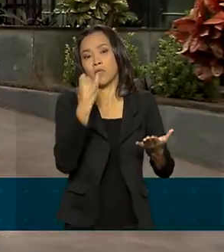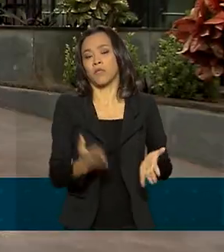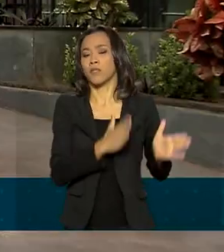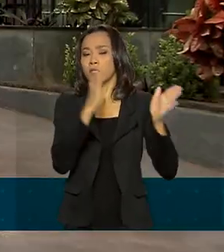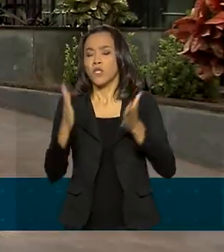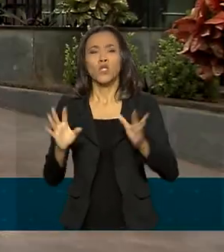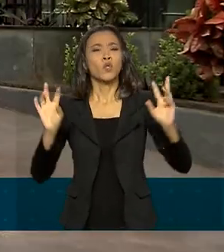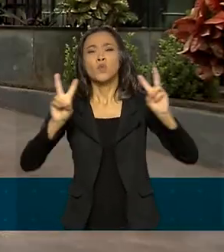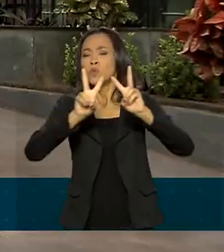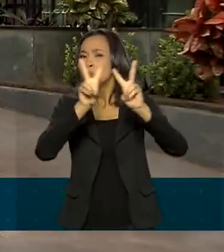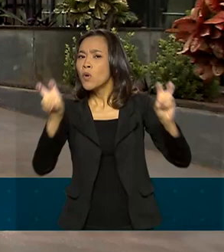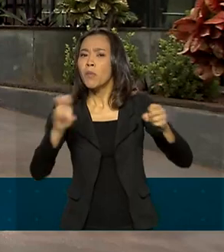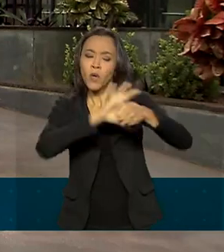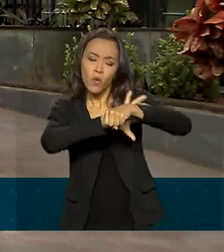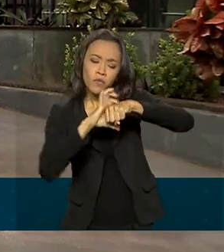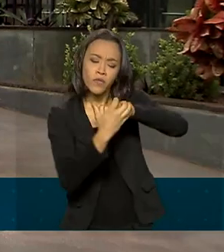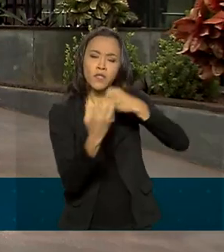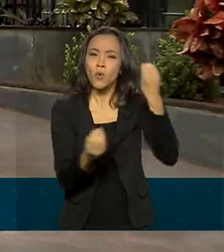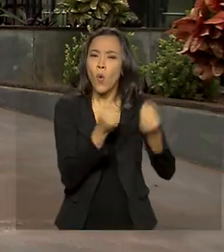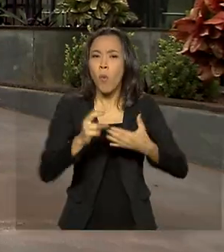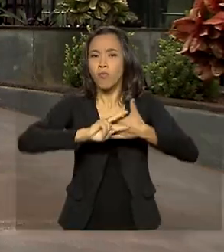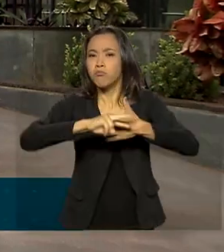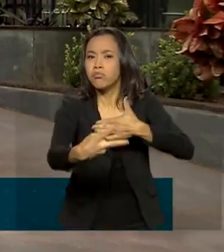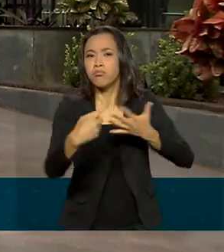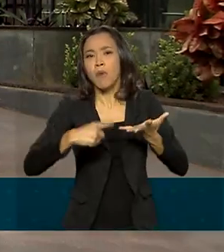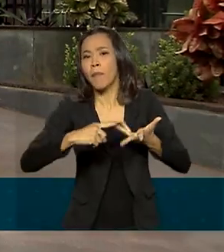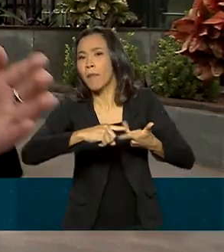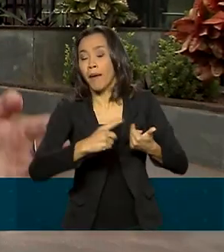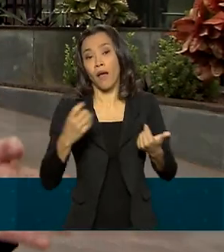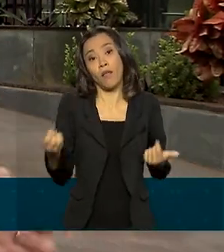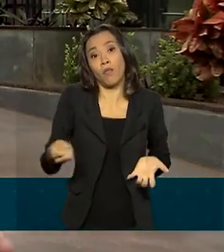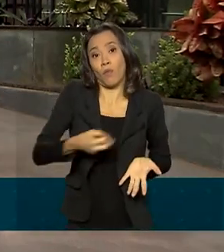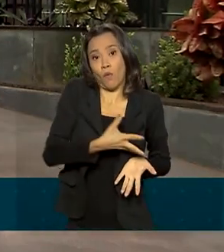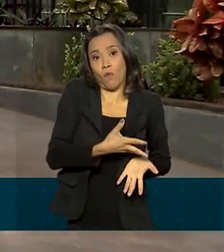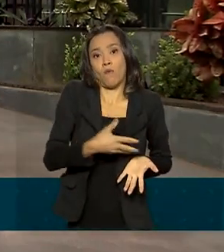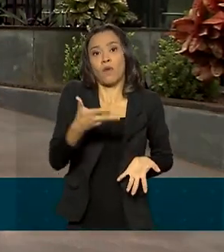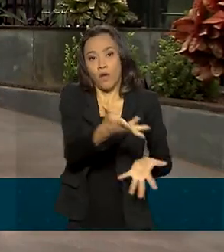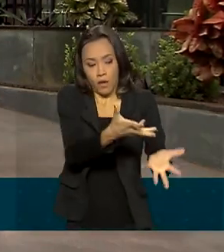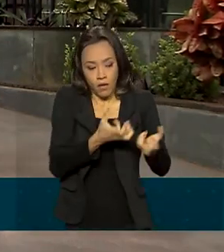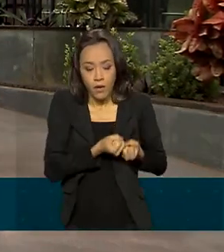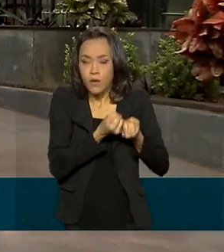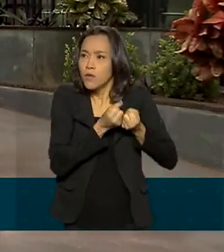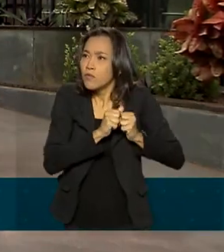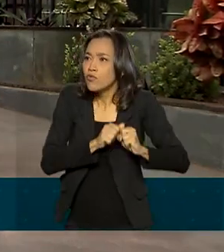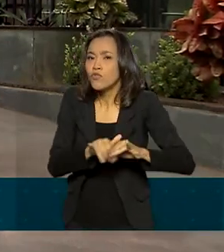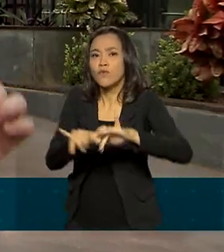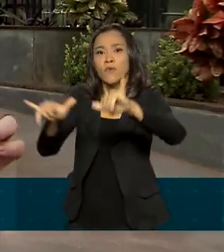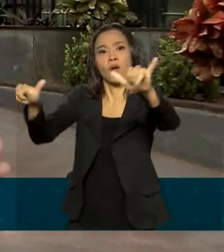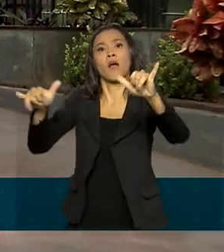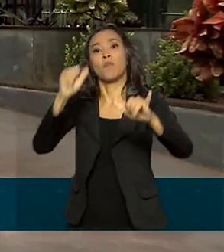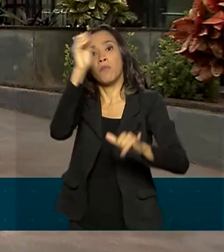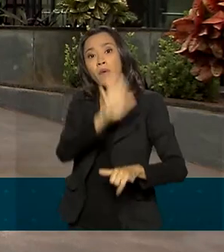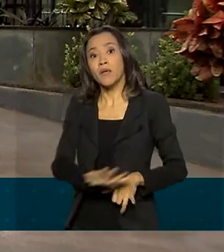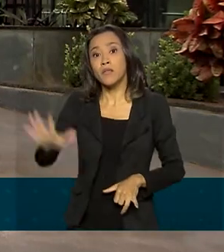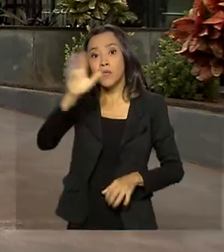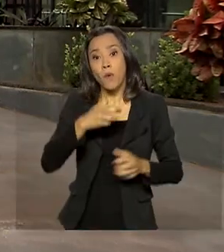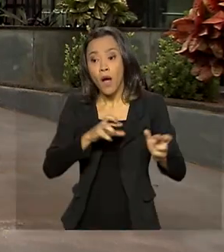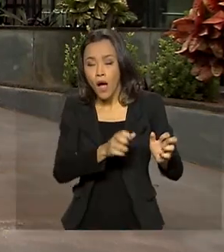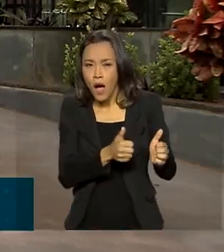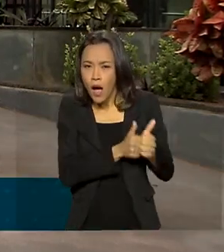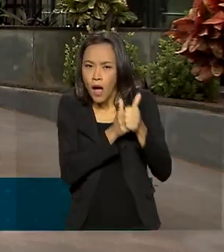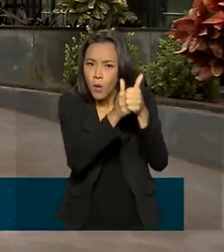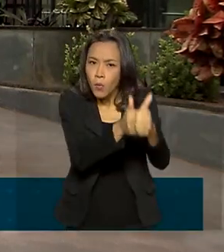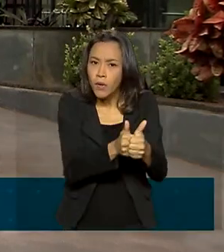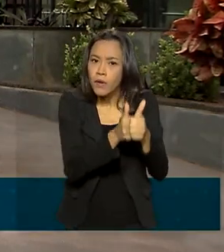novo. Daí, a decisão do Ministério da Saúde em expandir para todo o país o acompanhamento de grávidas e recém